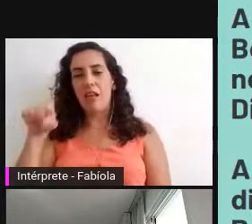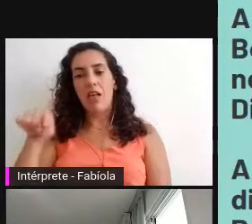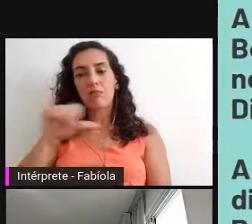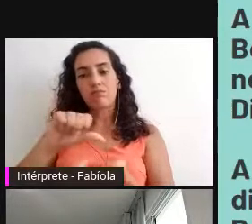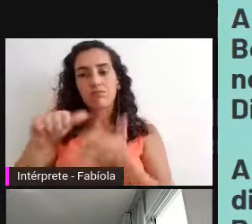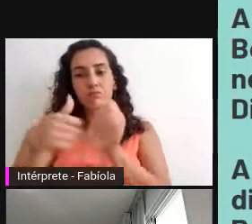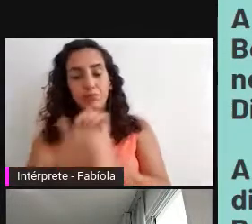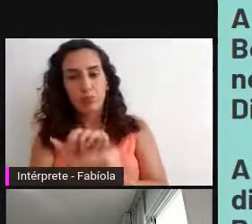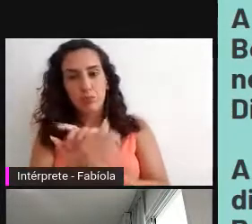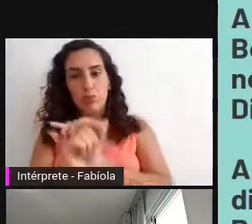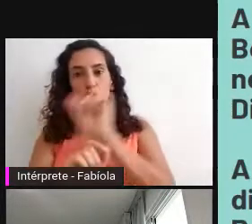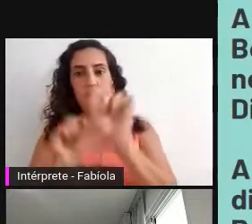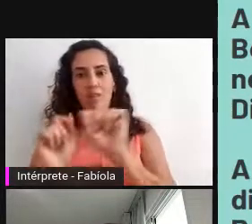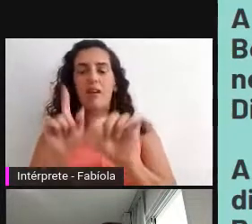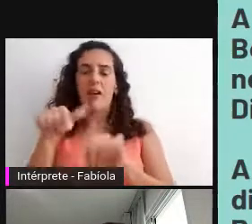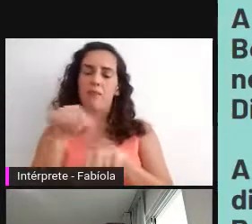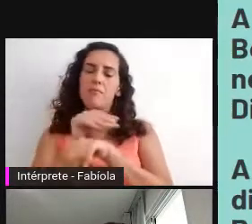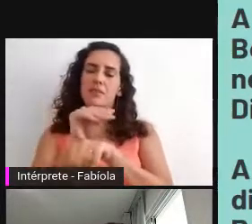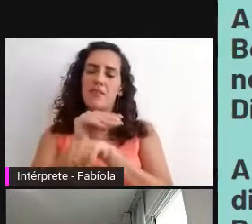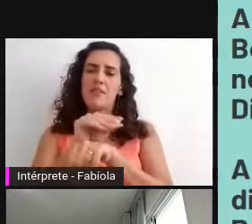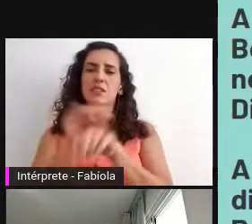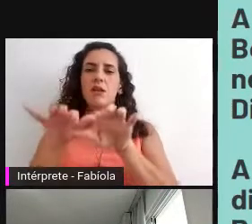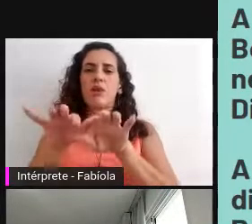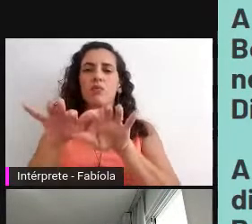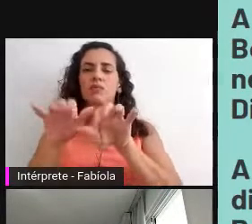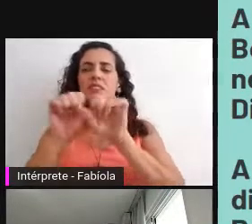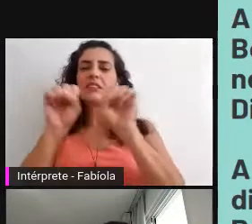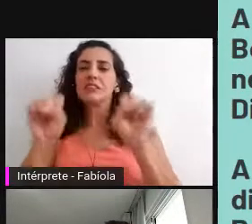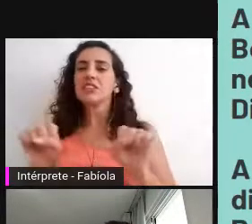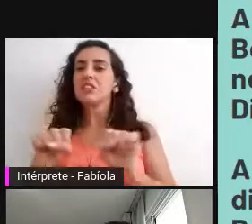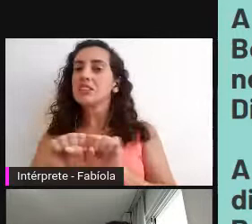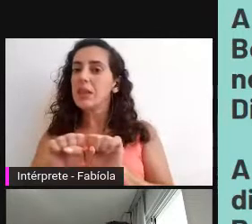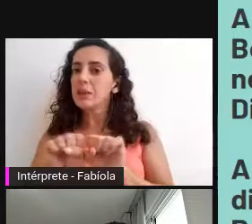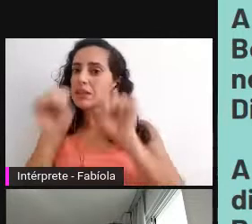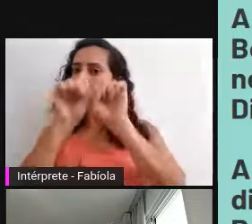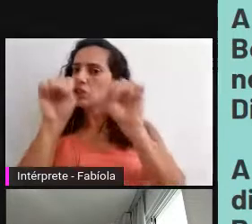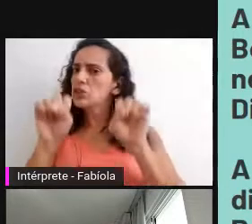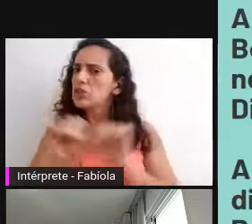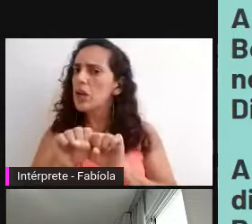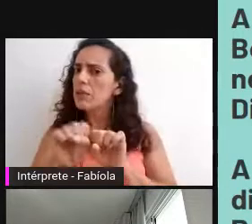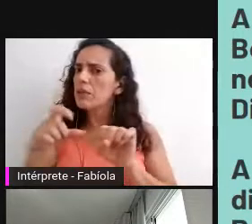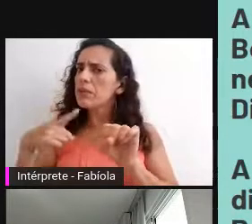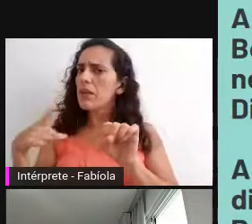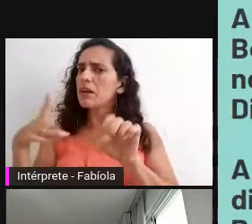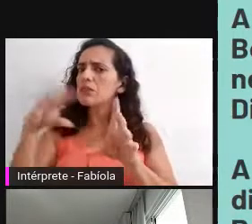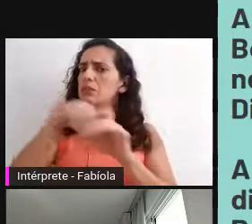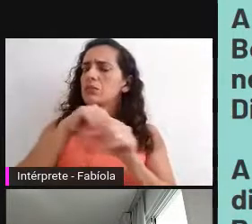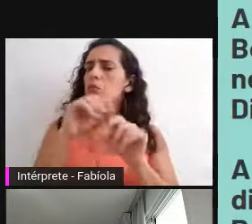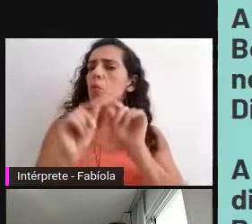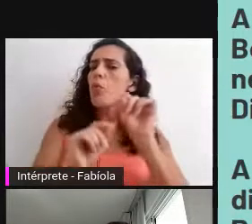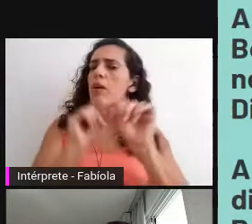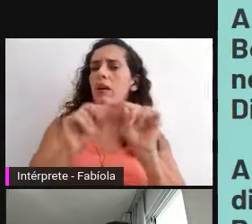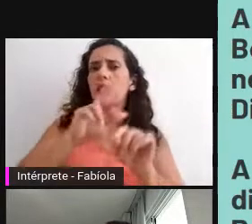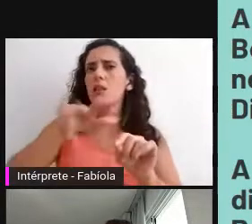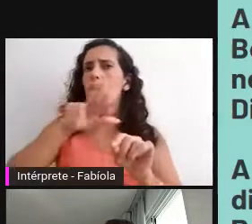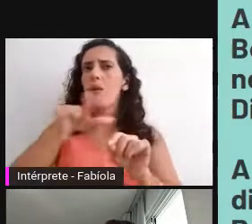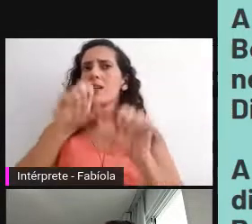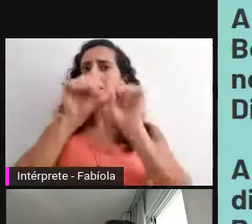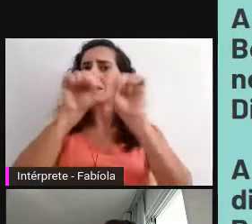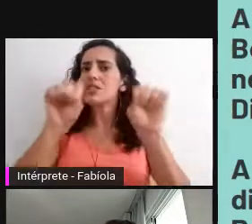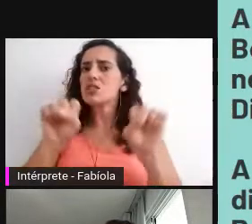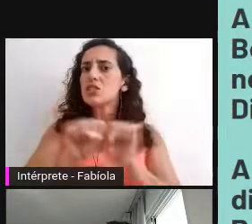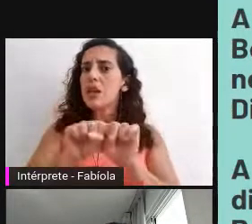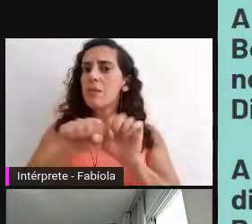sistêmica. Este sistêmica, com todo um cuidado, não quer dizer sistêmica de sistema de informação